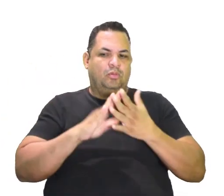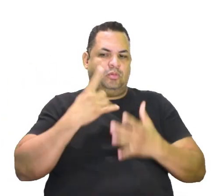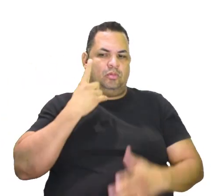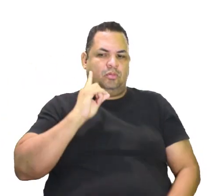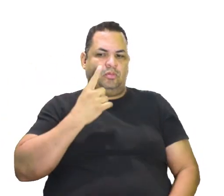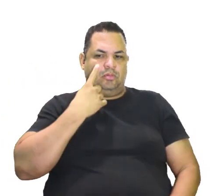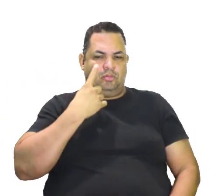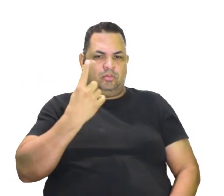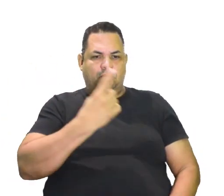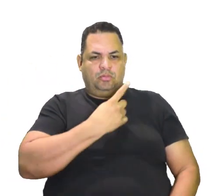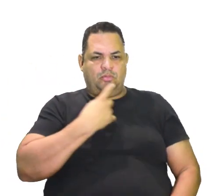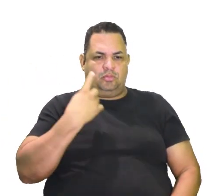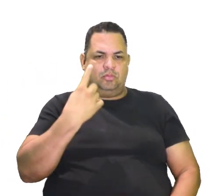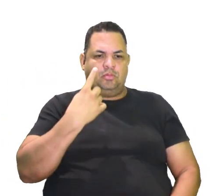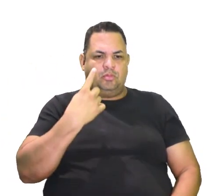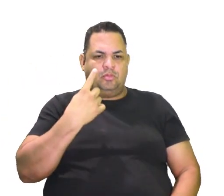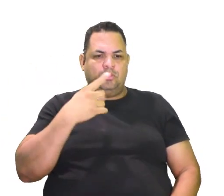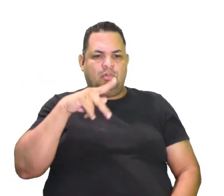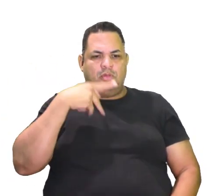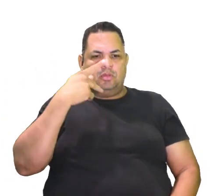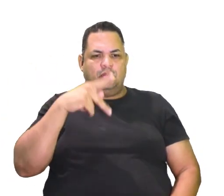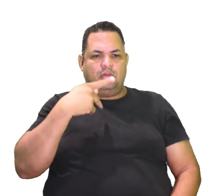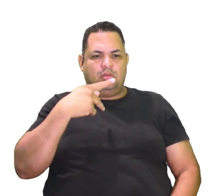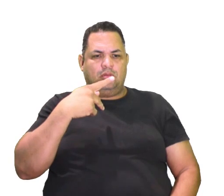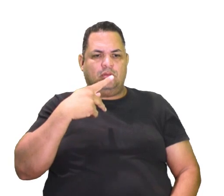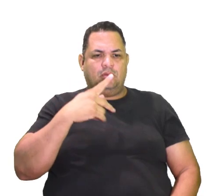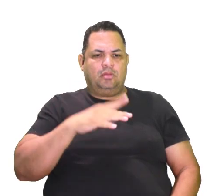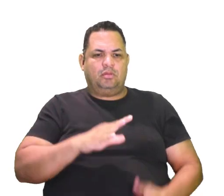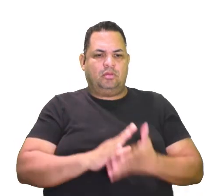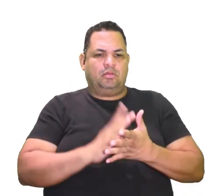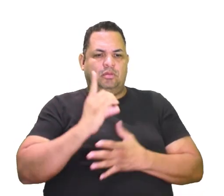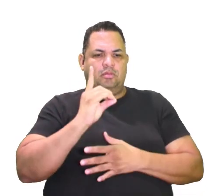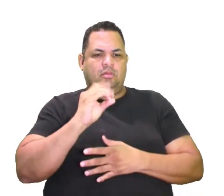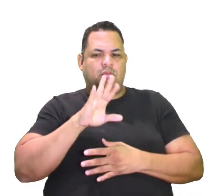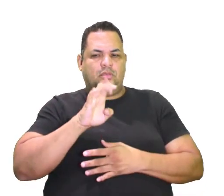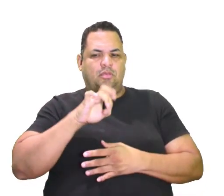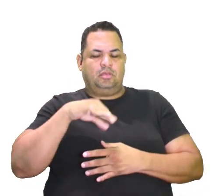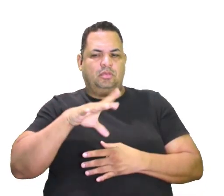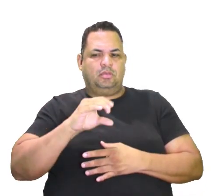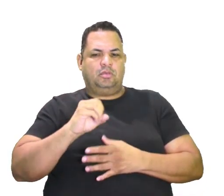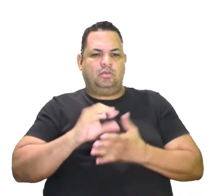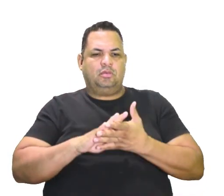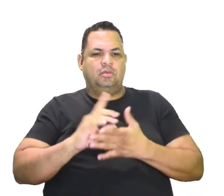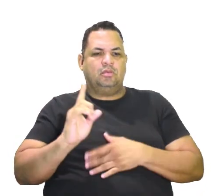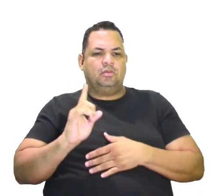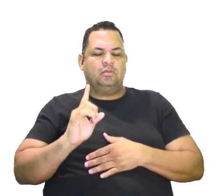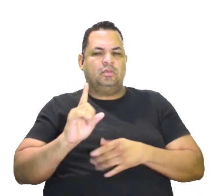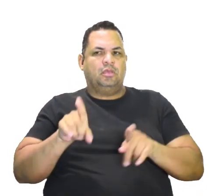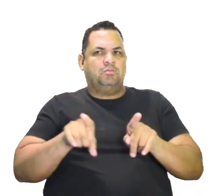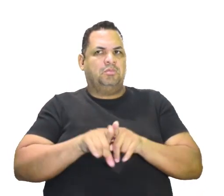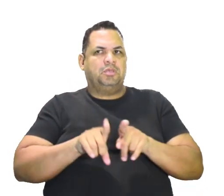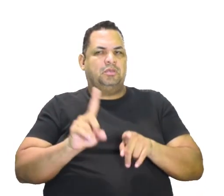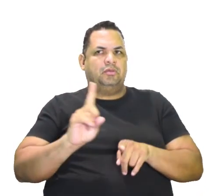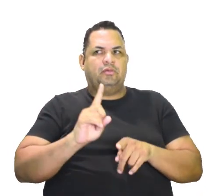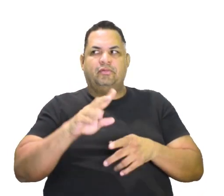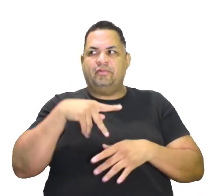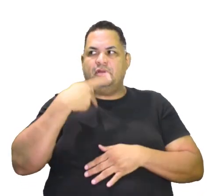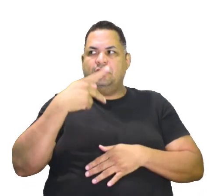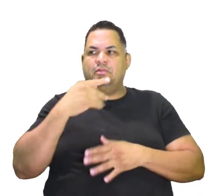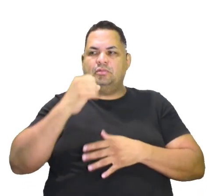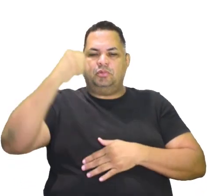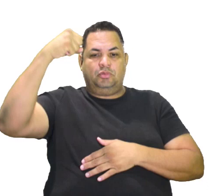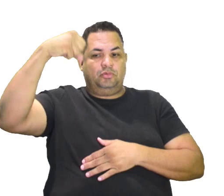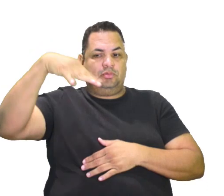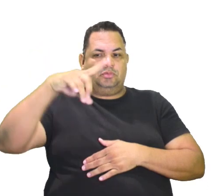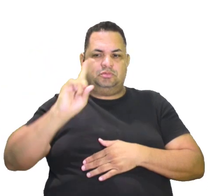ia vendo que nós não falamos ainda, né? Não falamos do dadaísmo, não falamos do iluminismo,